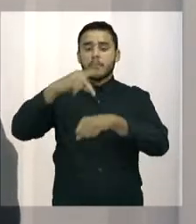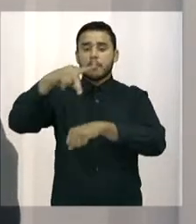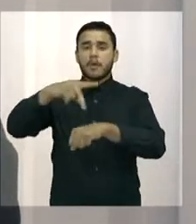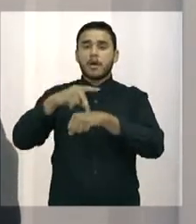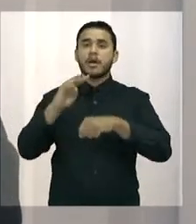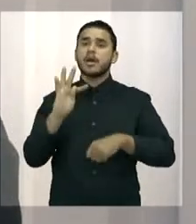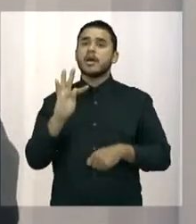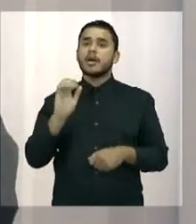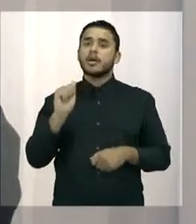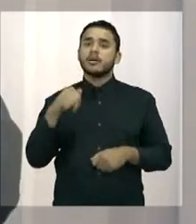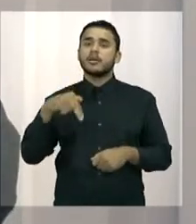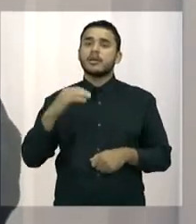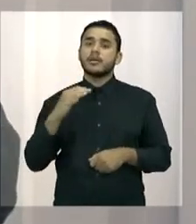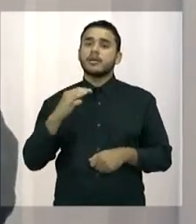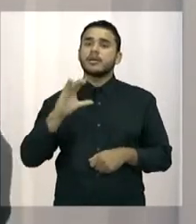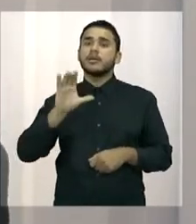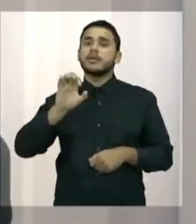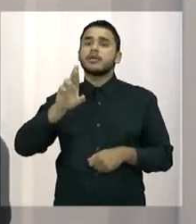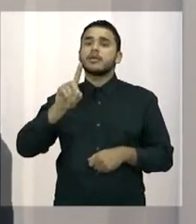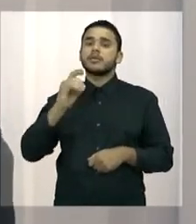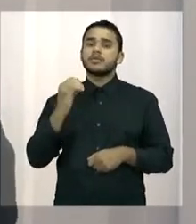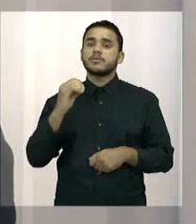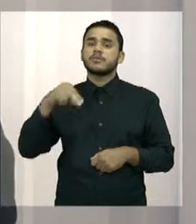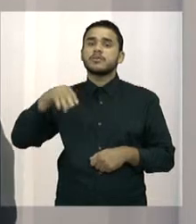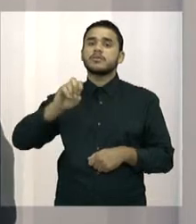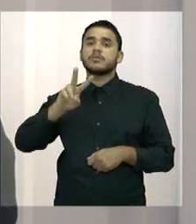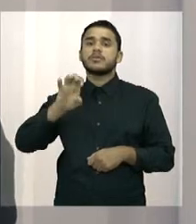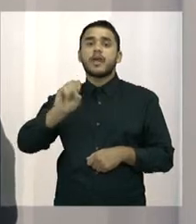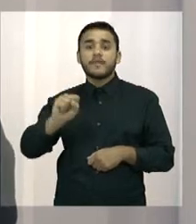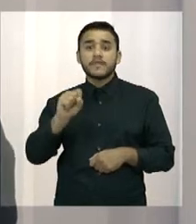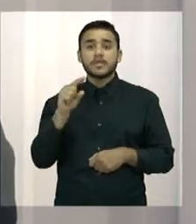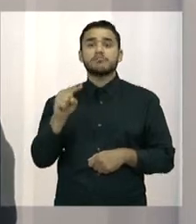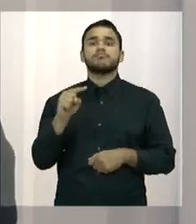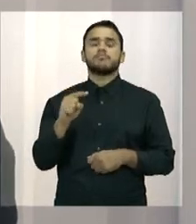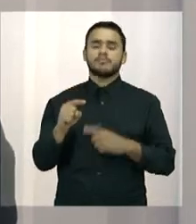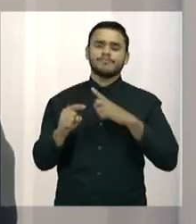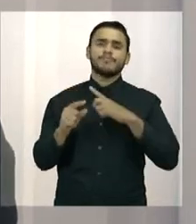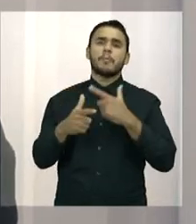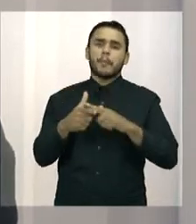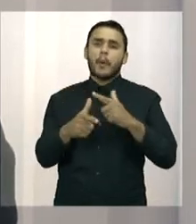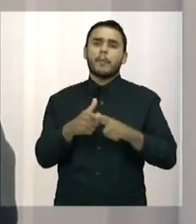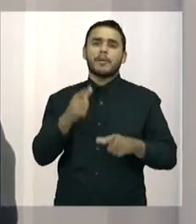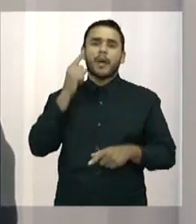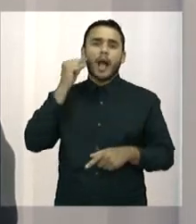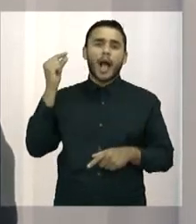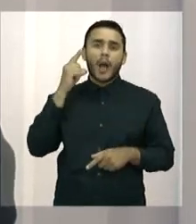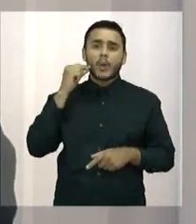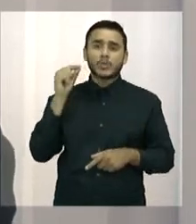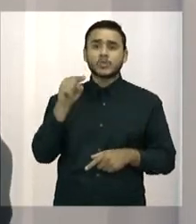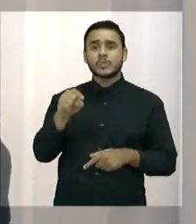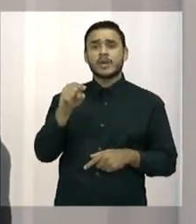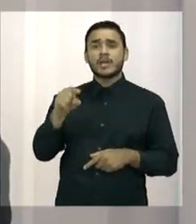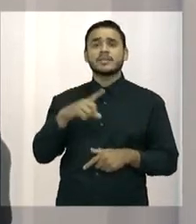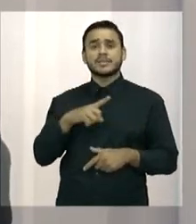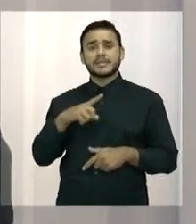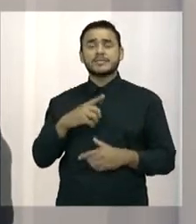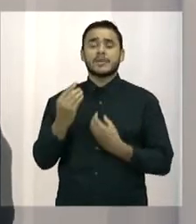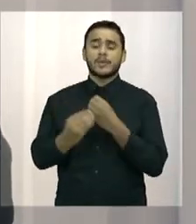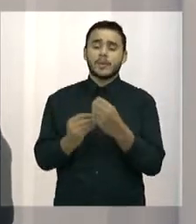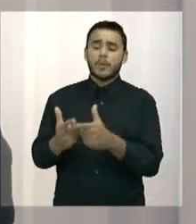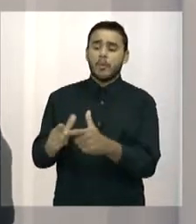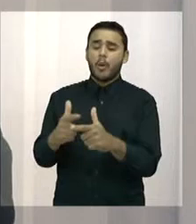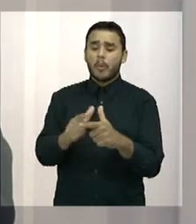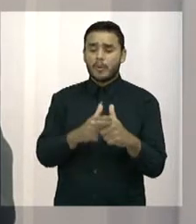se chegou a um denominador comum, porque, afinal de contas, os animais também fazem parte da nossa vida, não